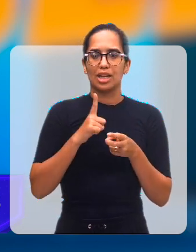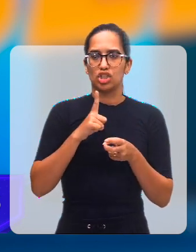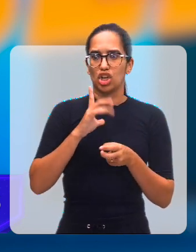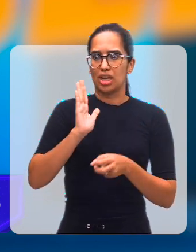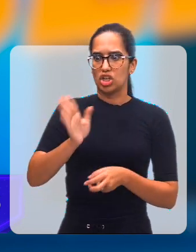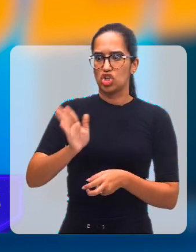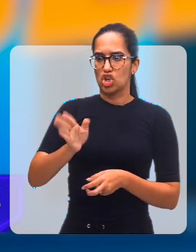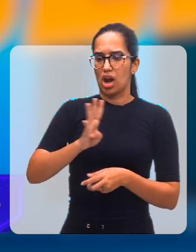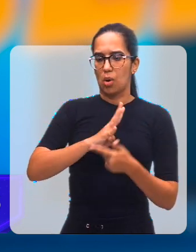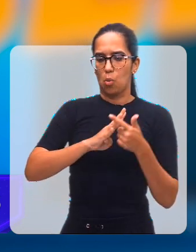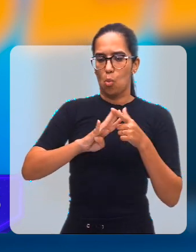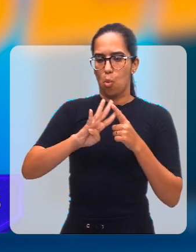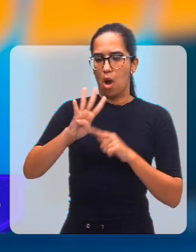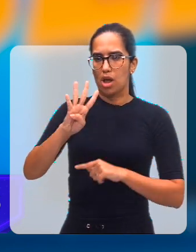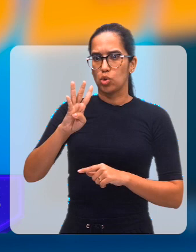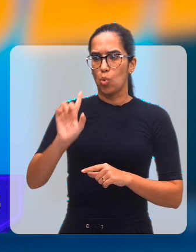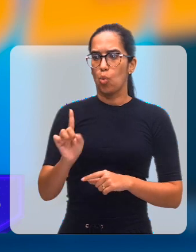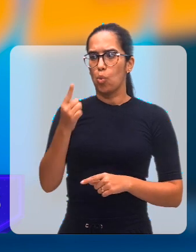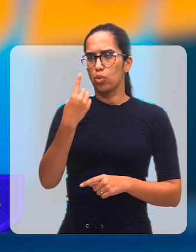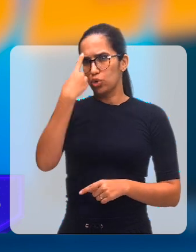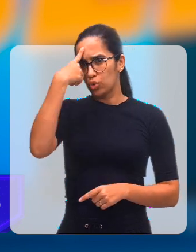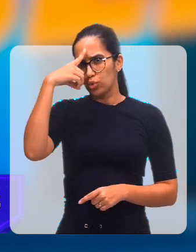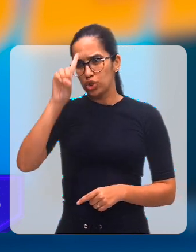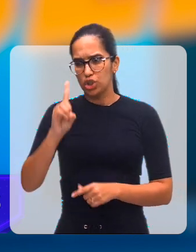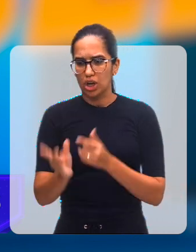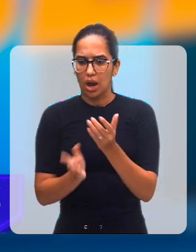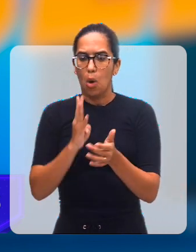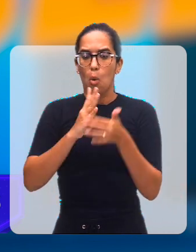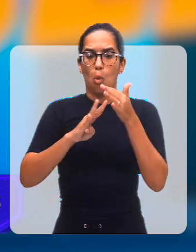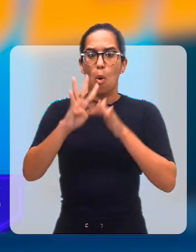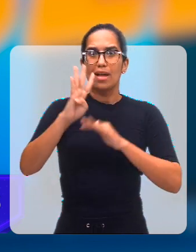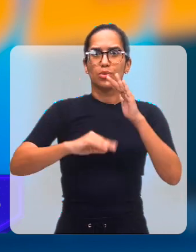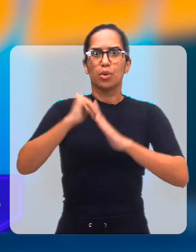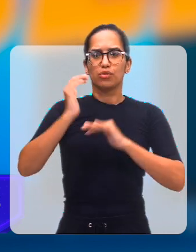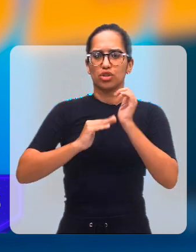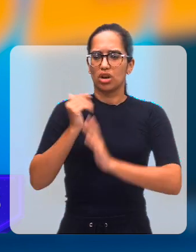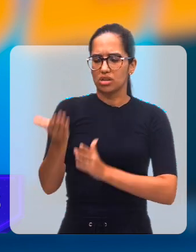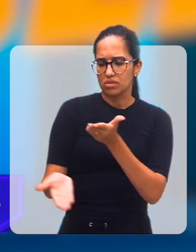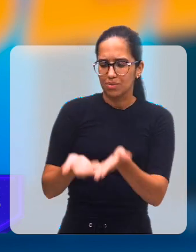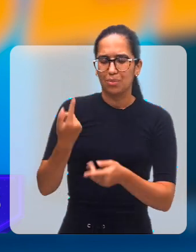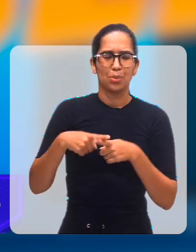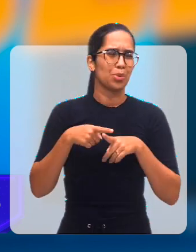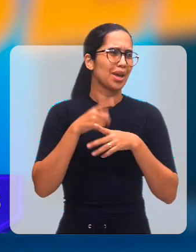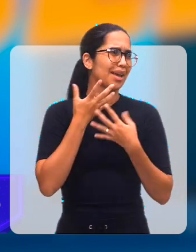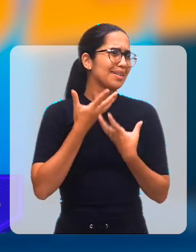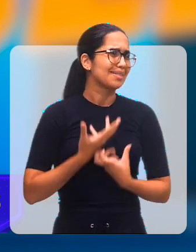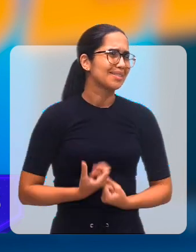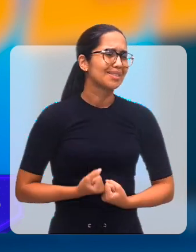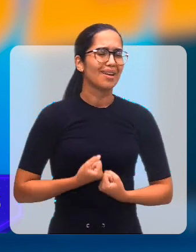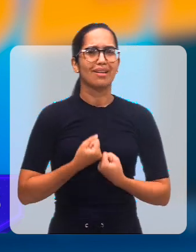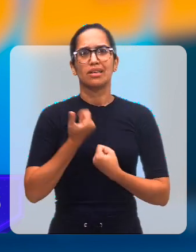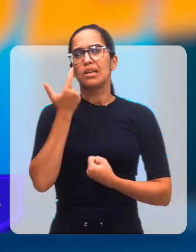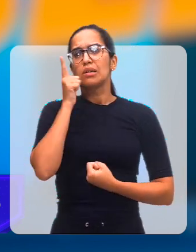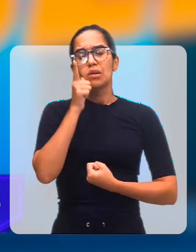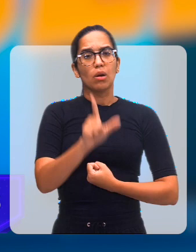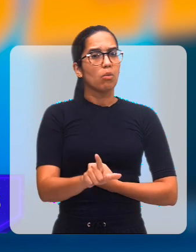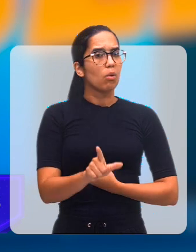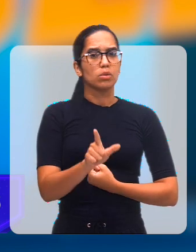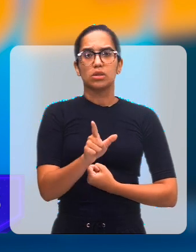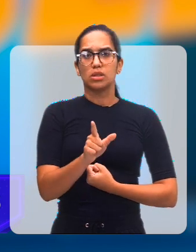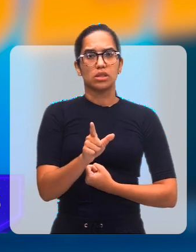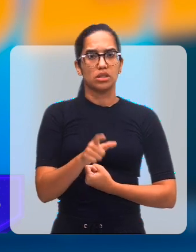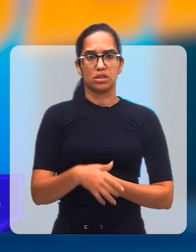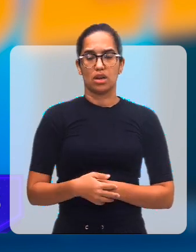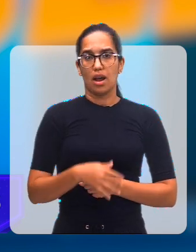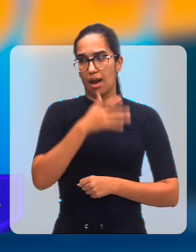proveitoso a criança ter quatro atendimentos em um dia. Quatro atendimentos em um dia. Porque ficava muito cansada e aí não